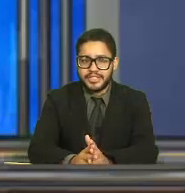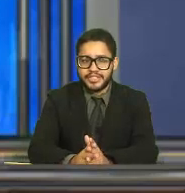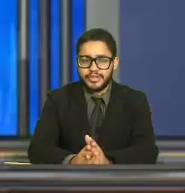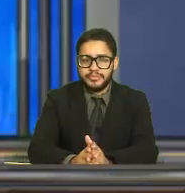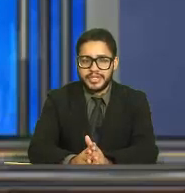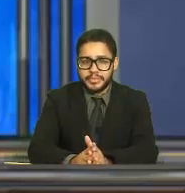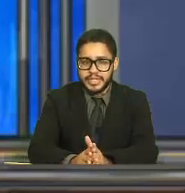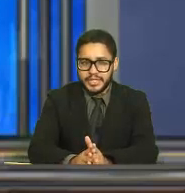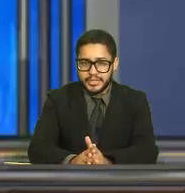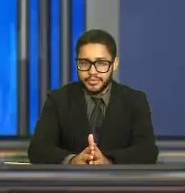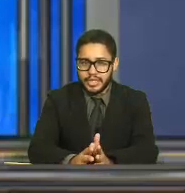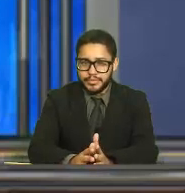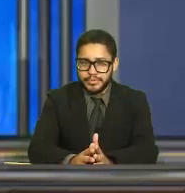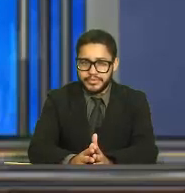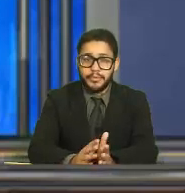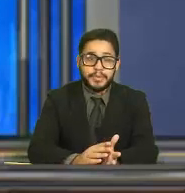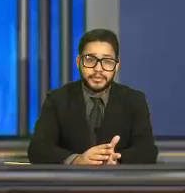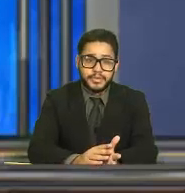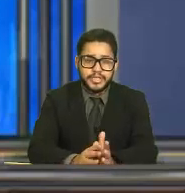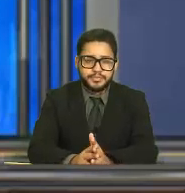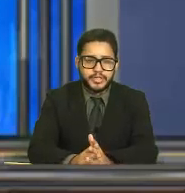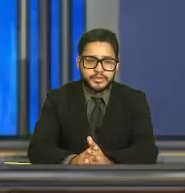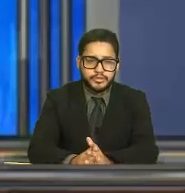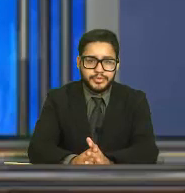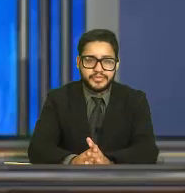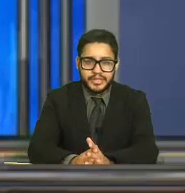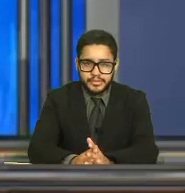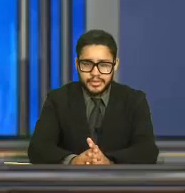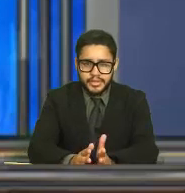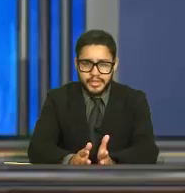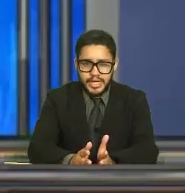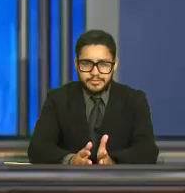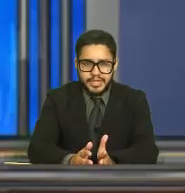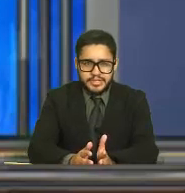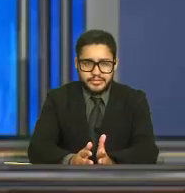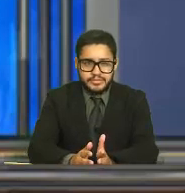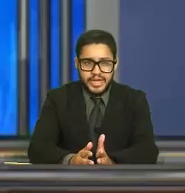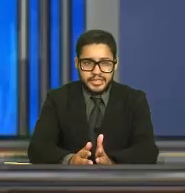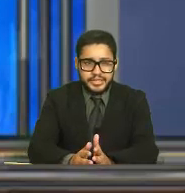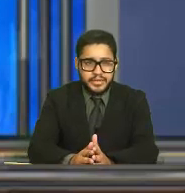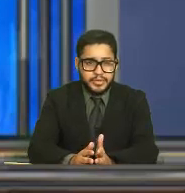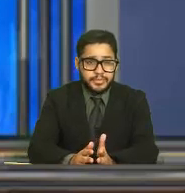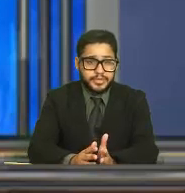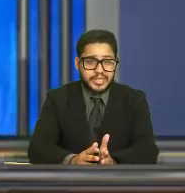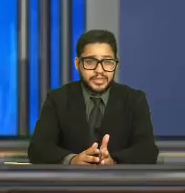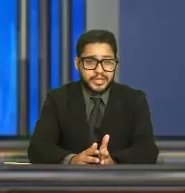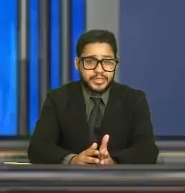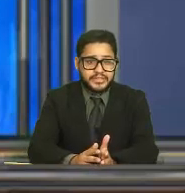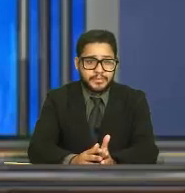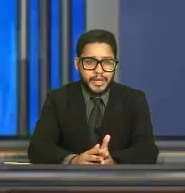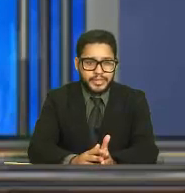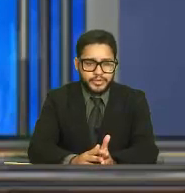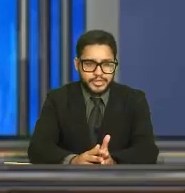A partir das nove e meia da manhã no campo do São Pedro Esporte Clube no centro As partidas são válidas pelo Campeonato